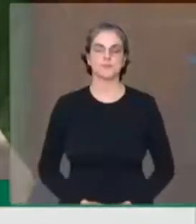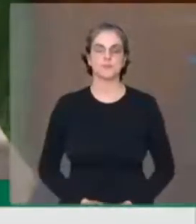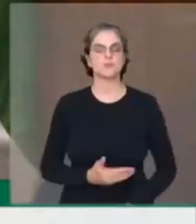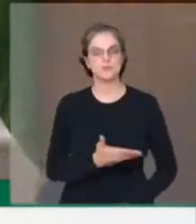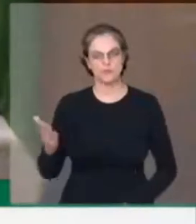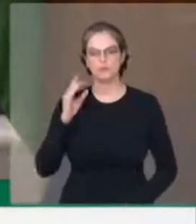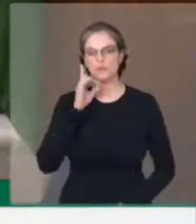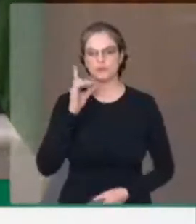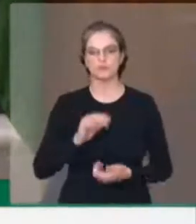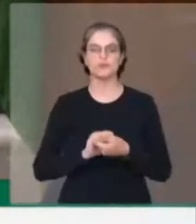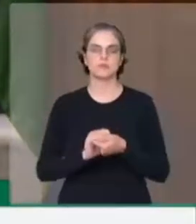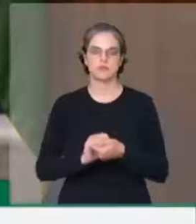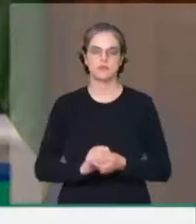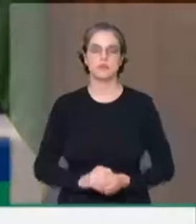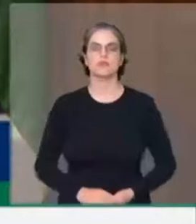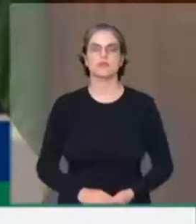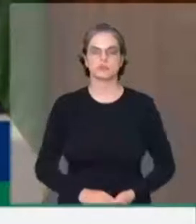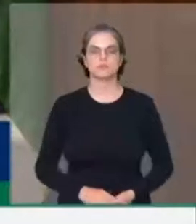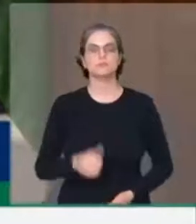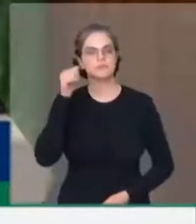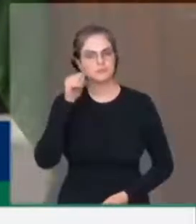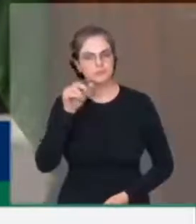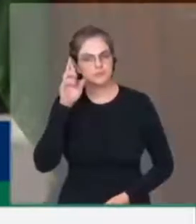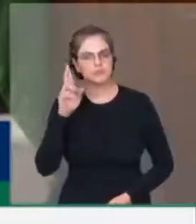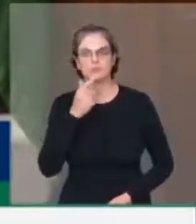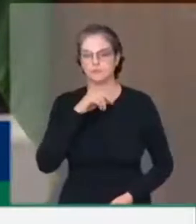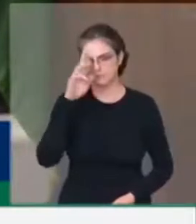senhores deputados, senhoras deputadas,